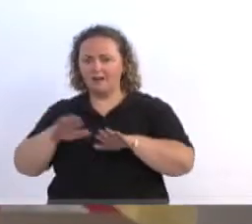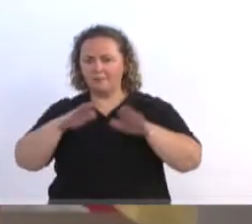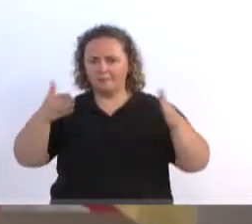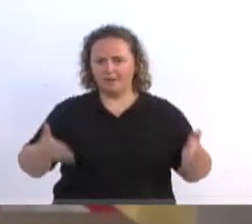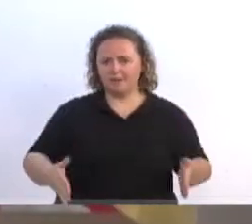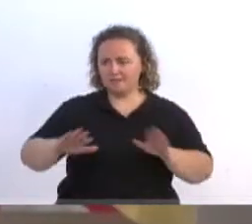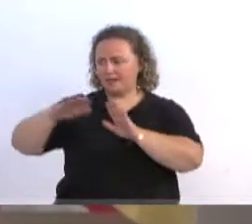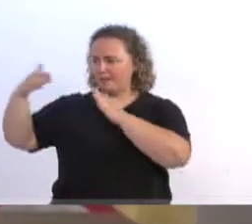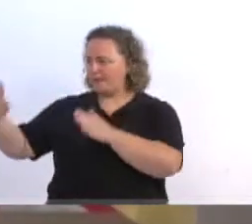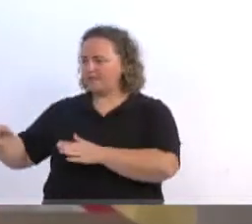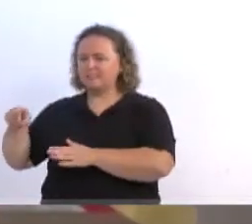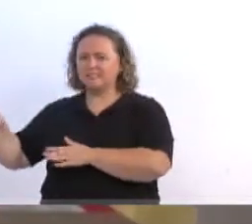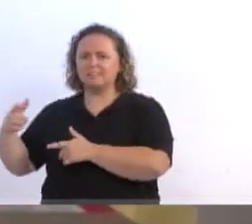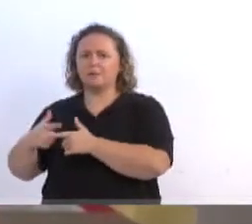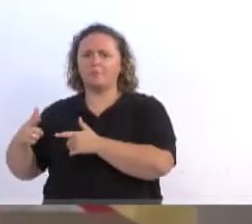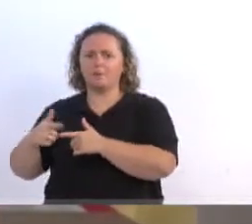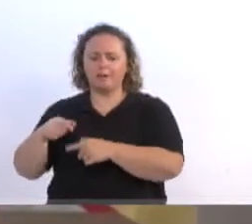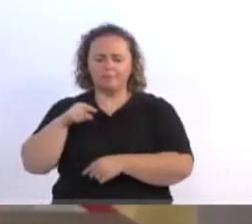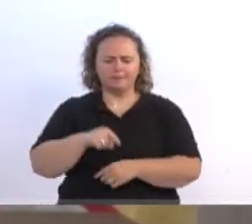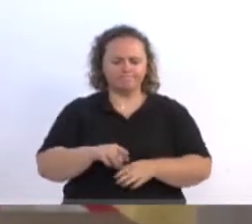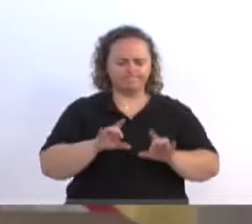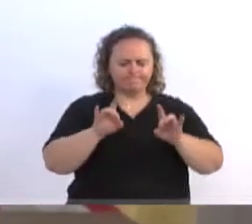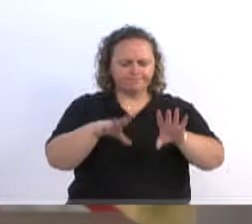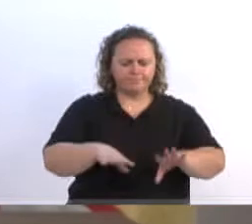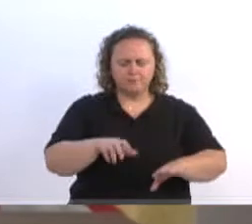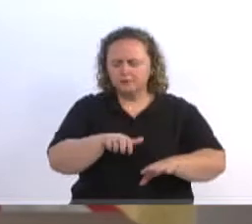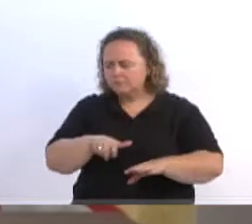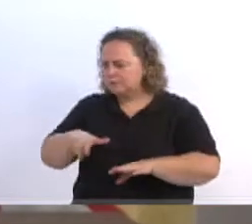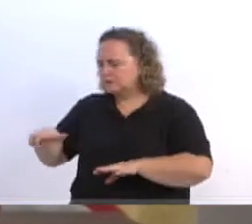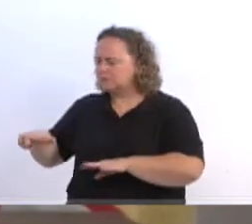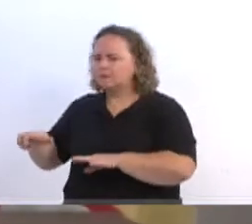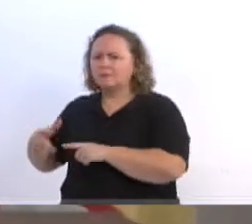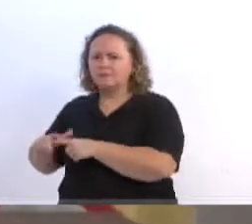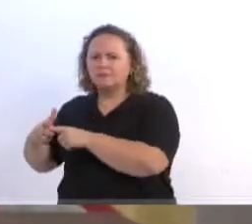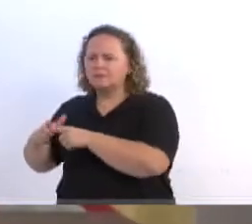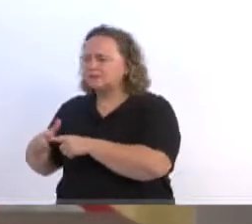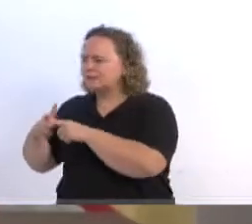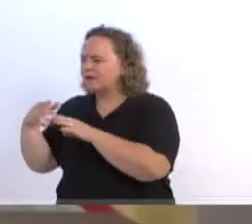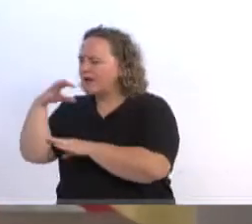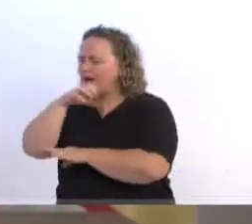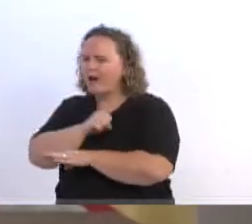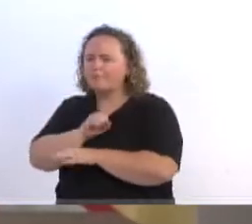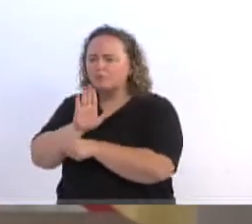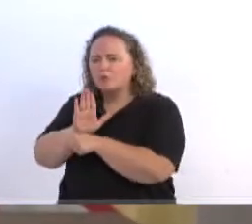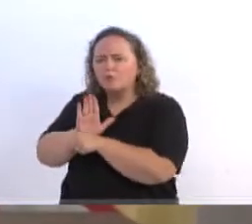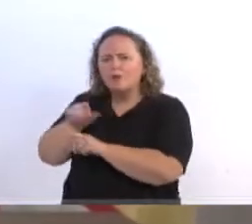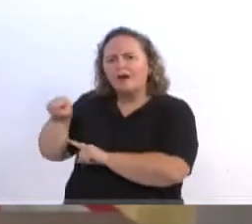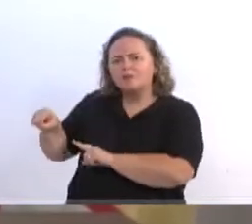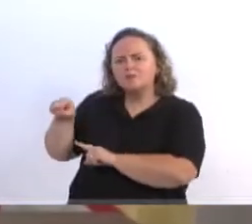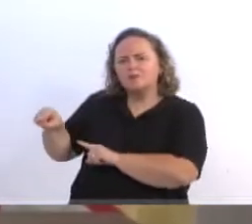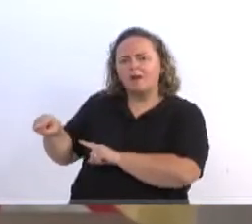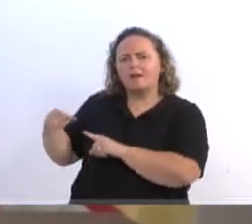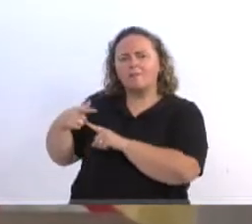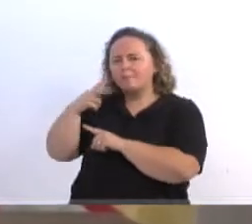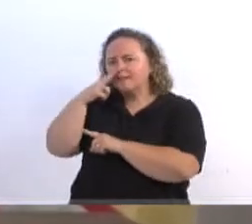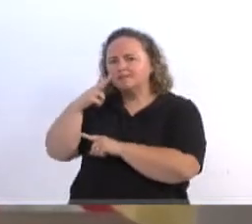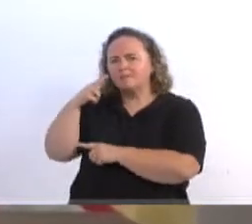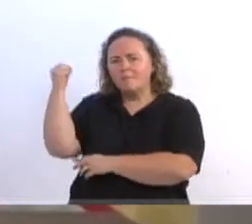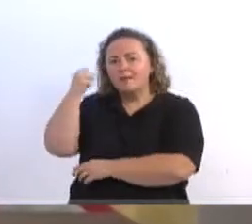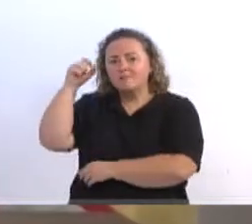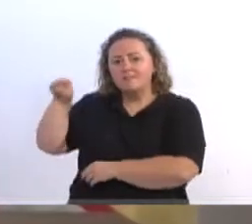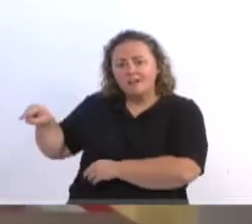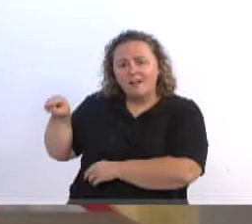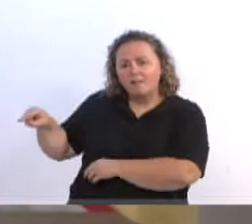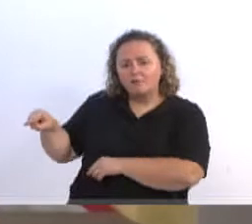tudo o que estavam fazendo e foram resolver o problema do vizinho, que era muito mais importante resolver o problema do vizinho do que o deles. E por esse pequeno